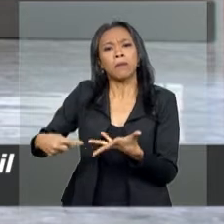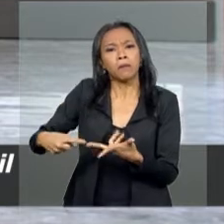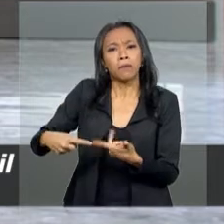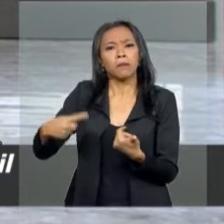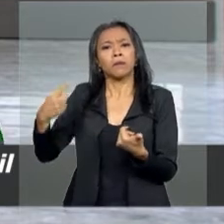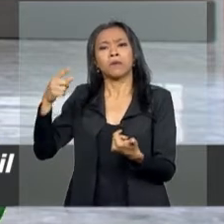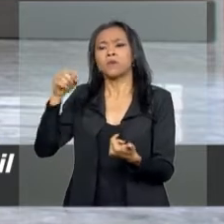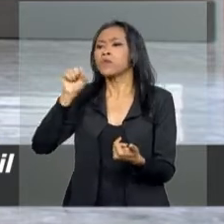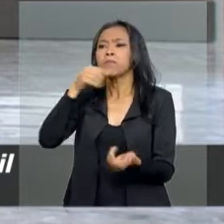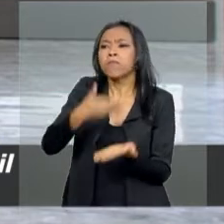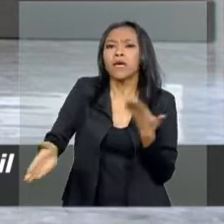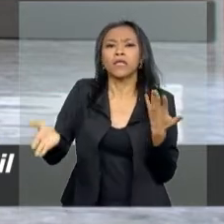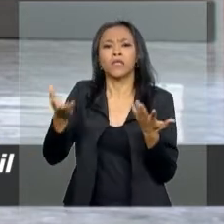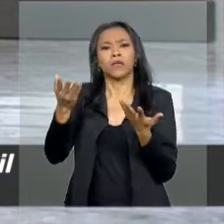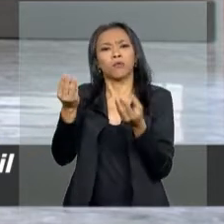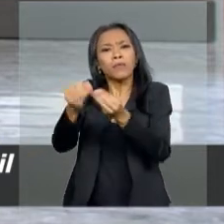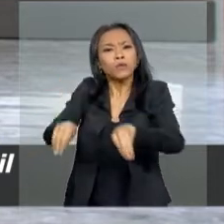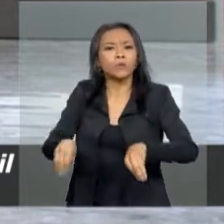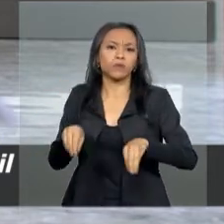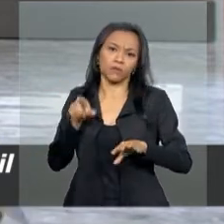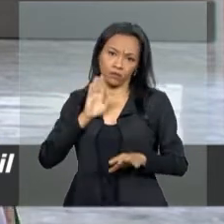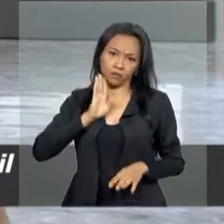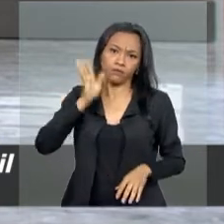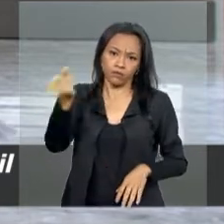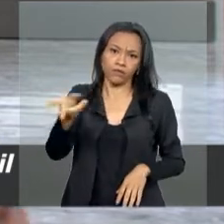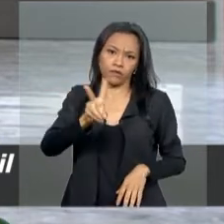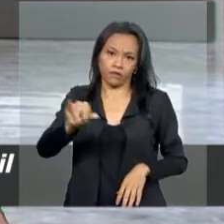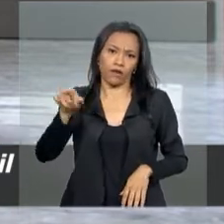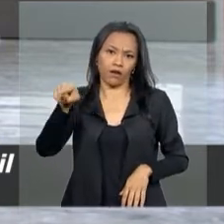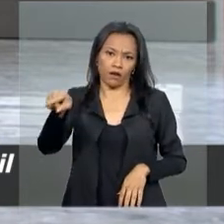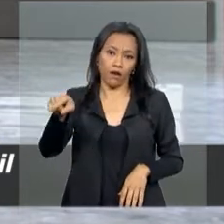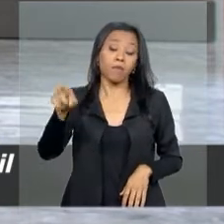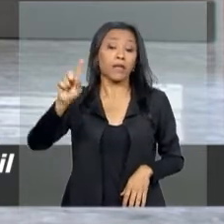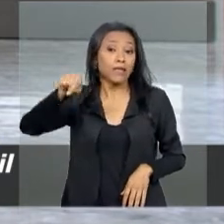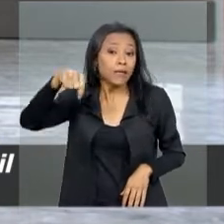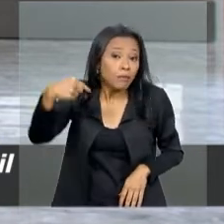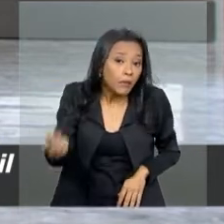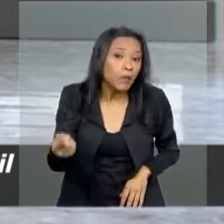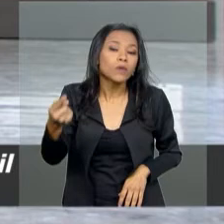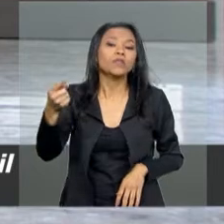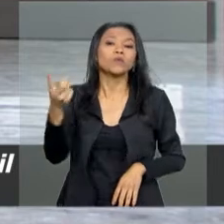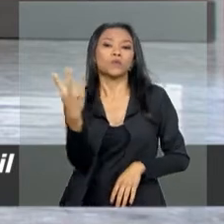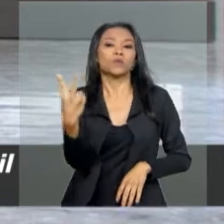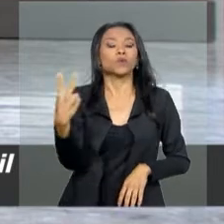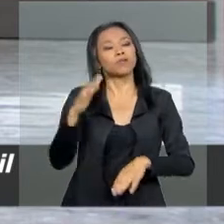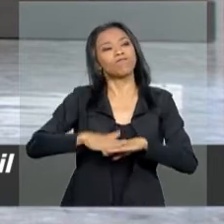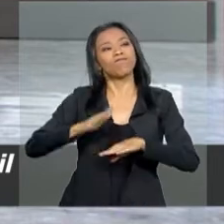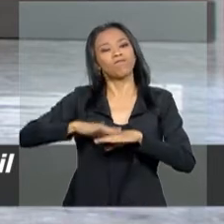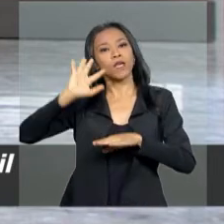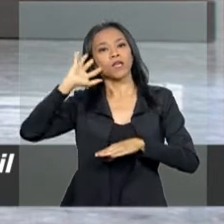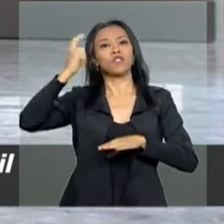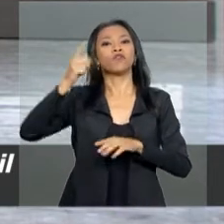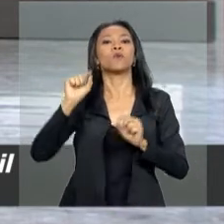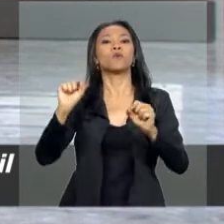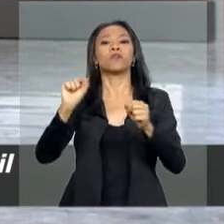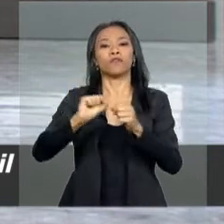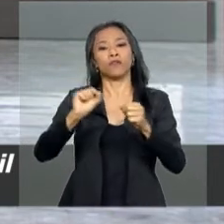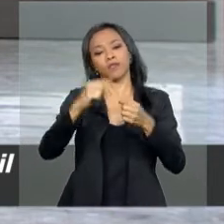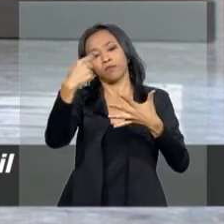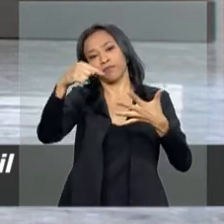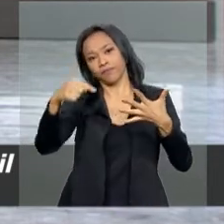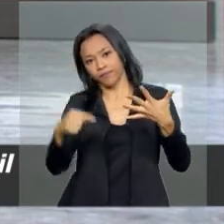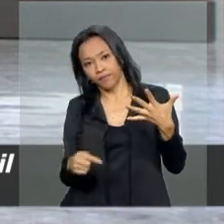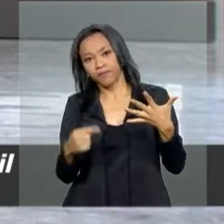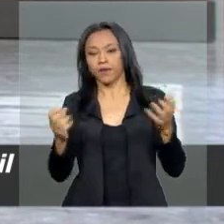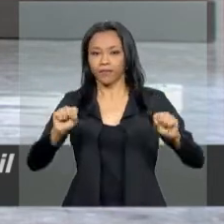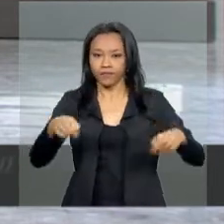acervo e às instalações do museu. Para partir daí, tomar decisões imediatas para a reconstrução do museu.